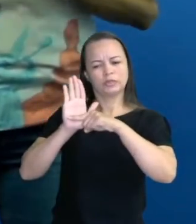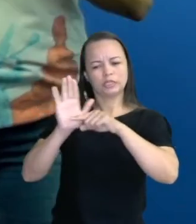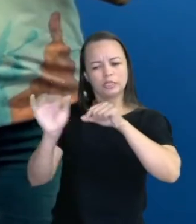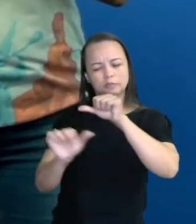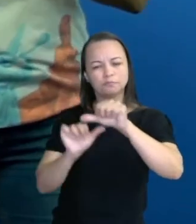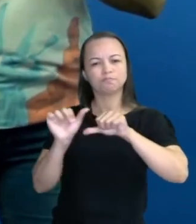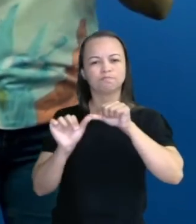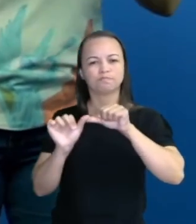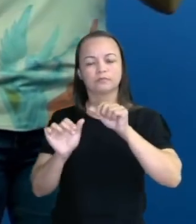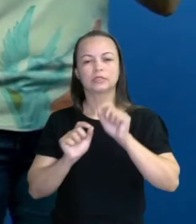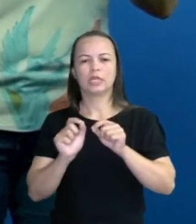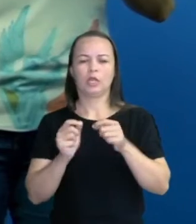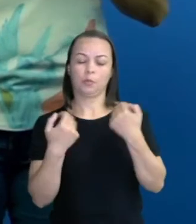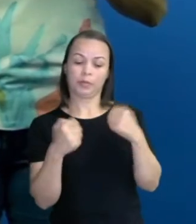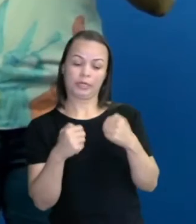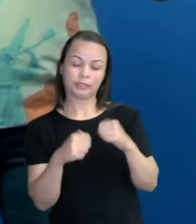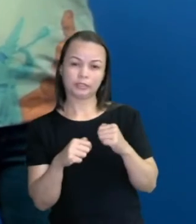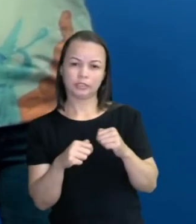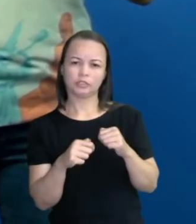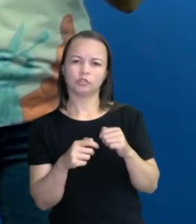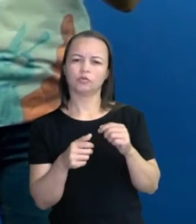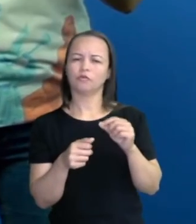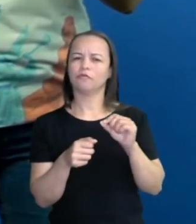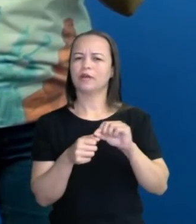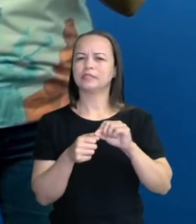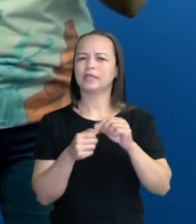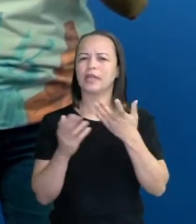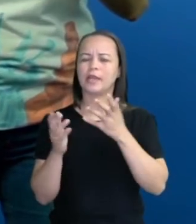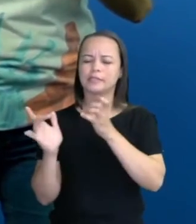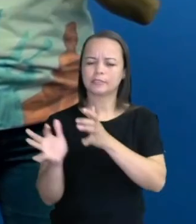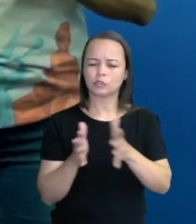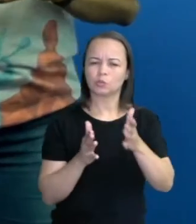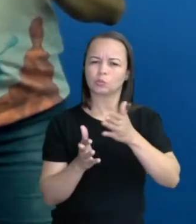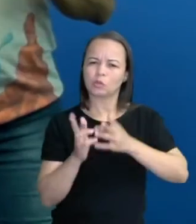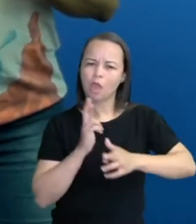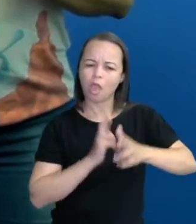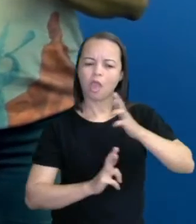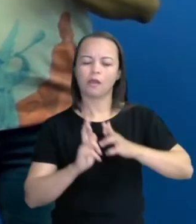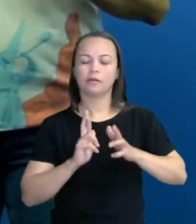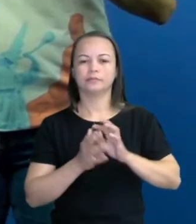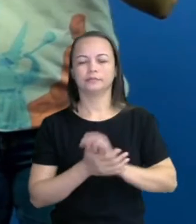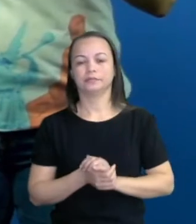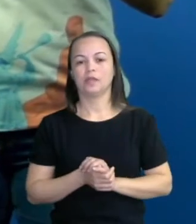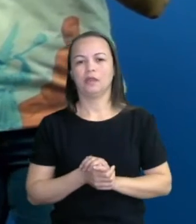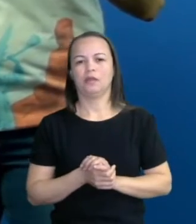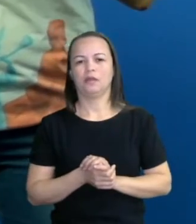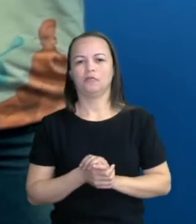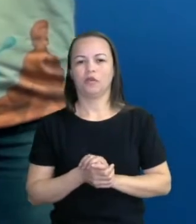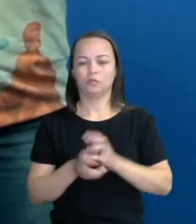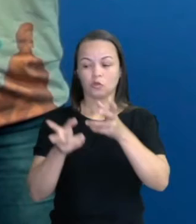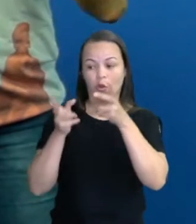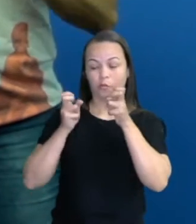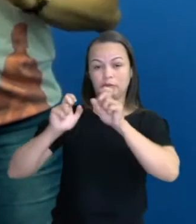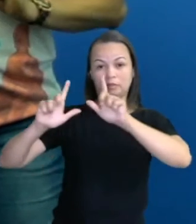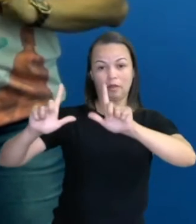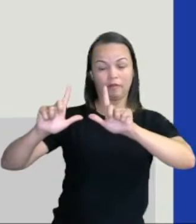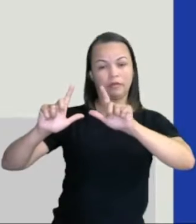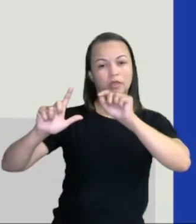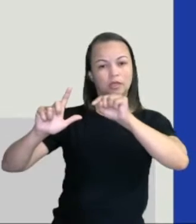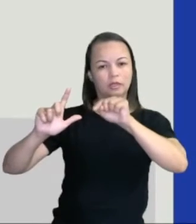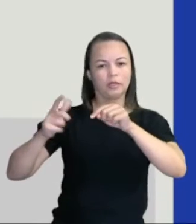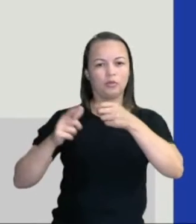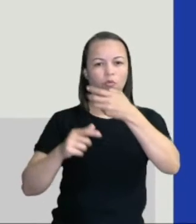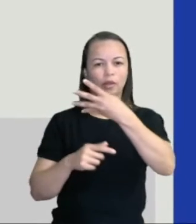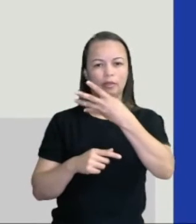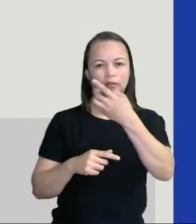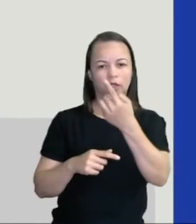fazer o seguinte. Eu preciso fazer a seguinte relação. Vamos observar essa operação aqui. 41 menos